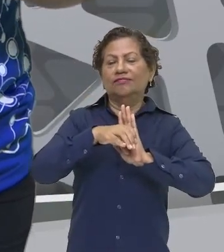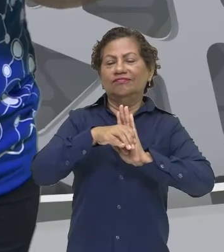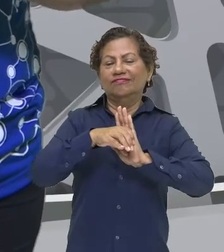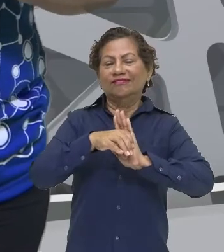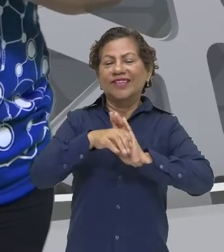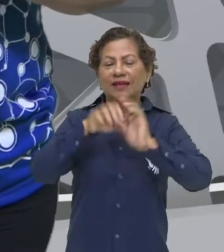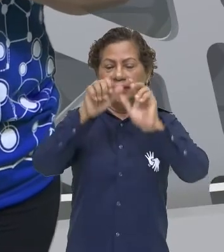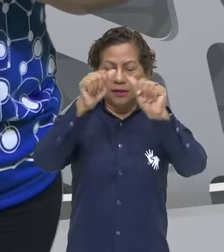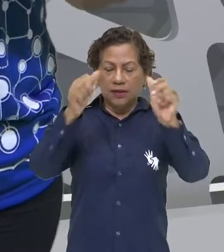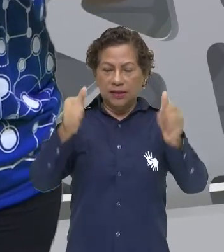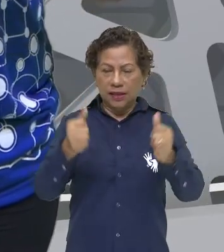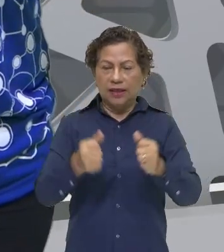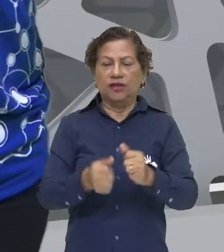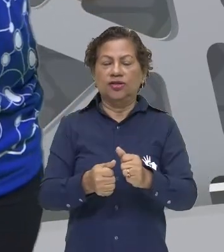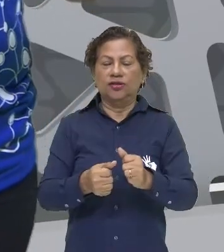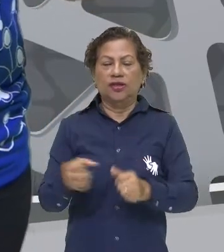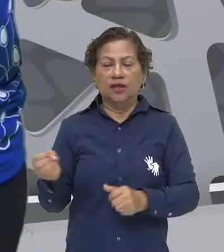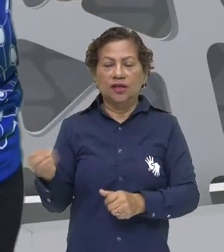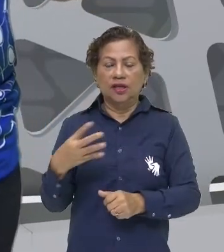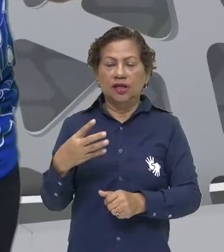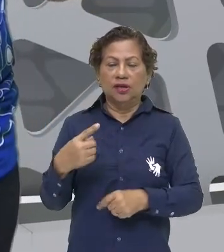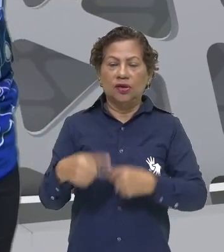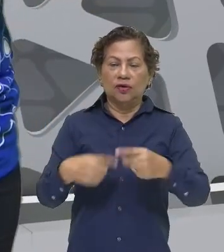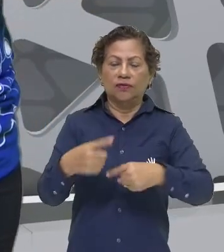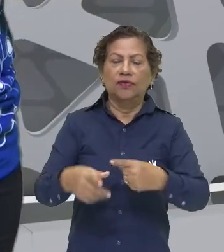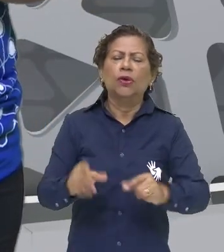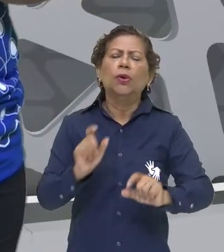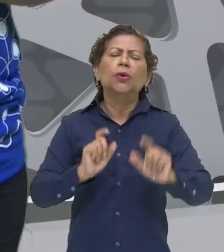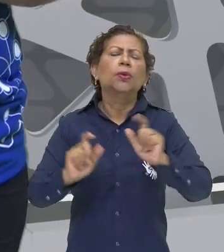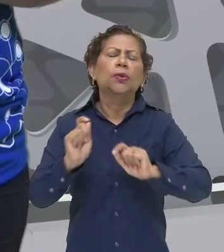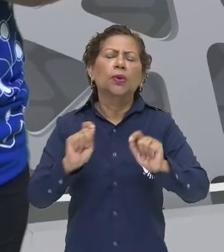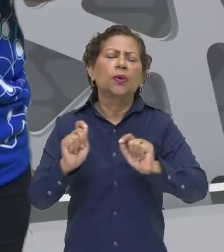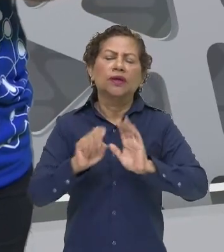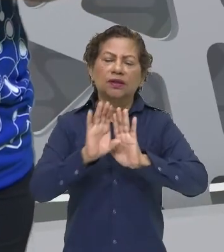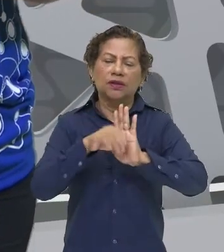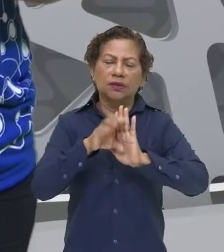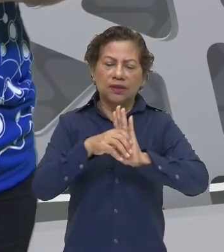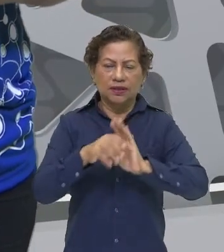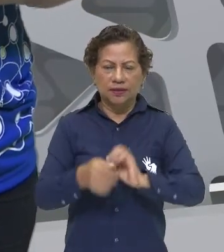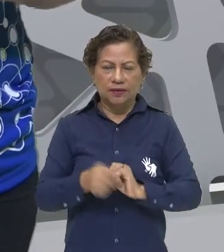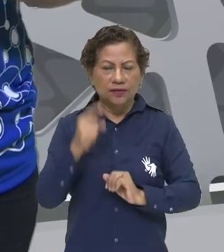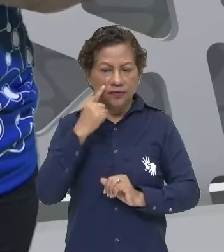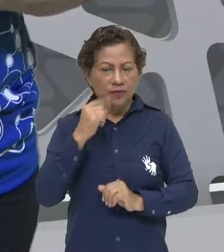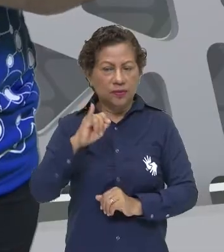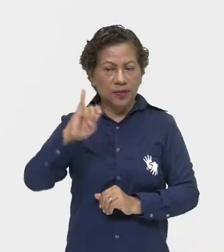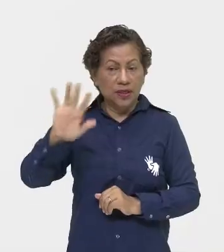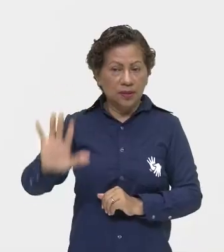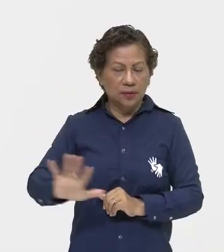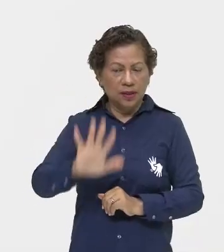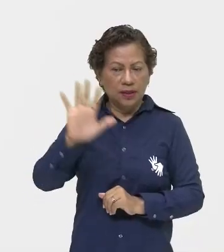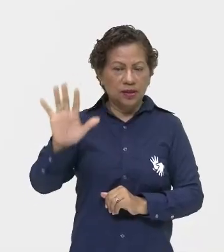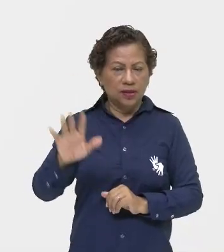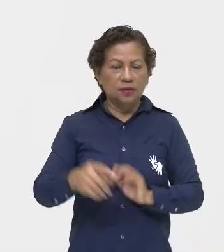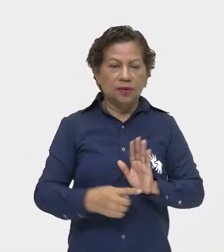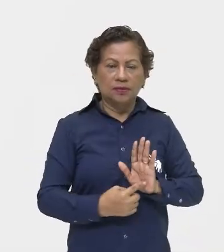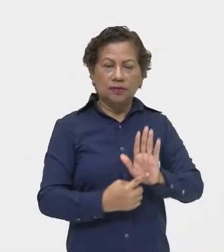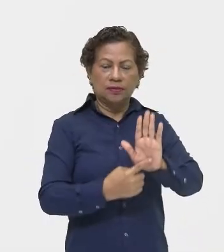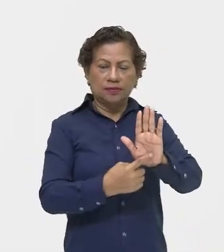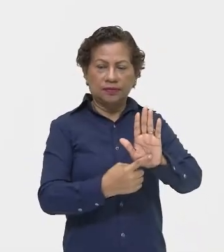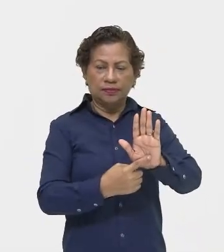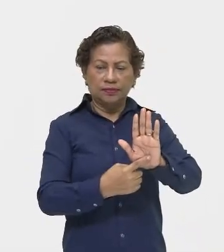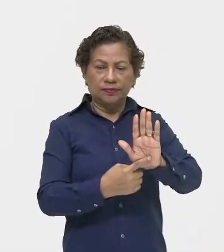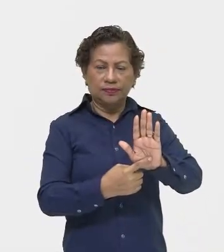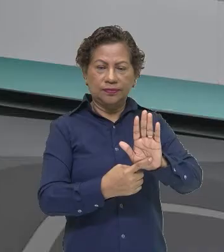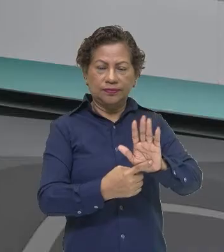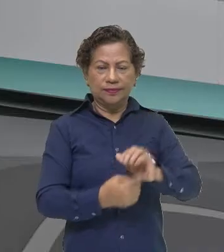contemporâneo. E qual seria, professora, esse conceito? Mas eu trouxe uma imagem para vocês e que vocês vão ver